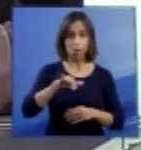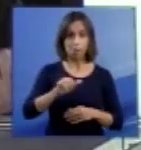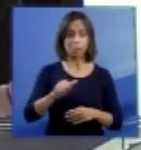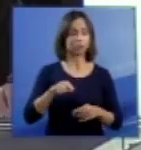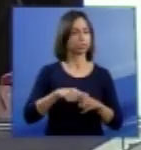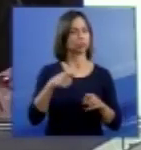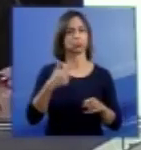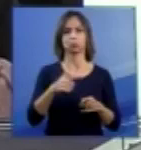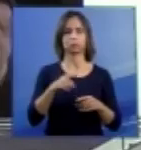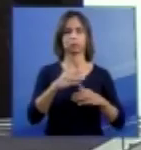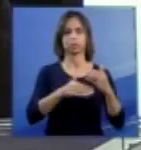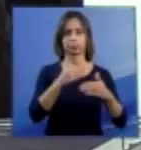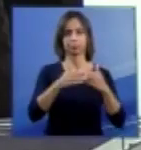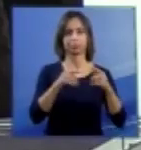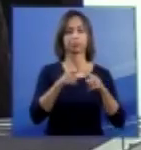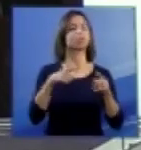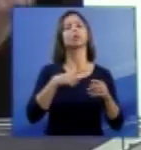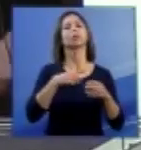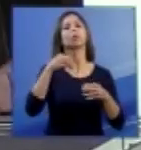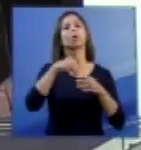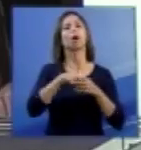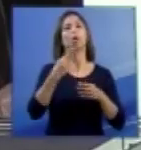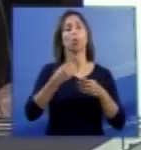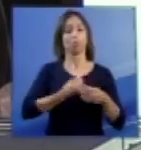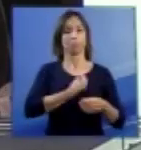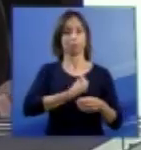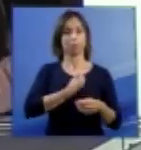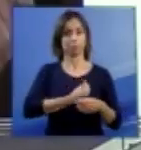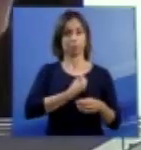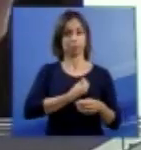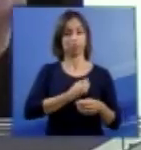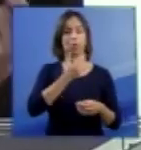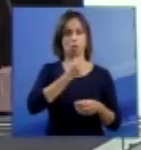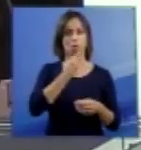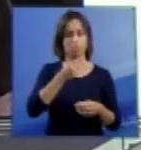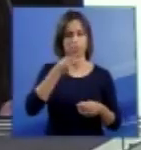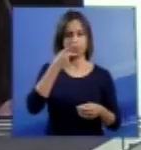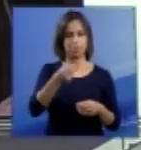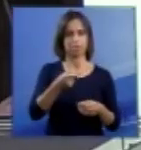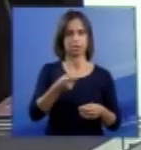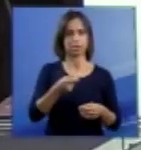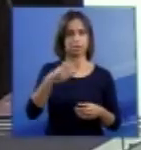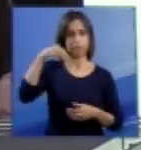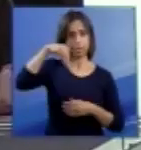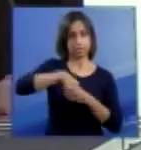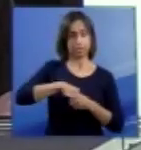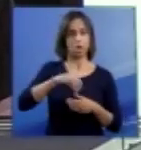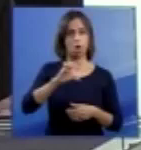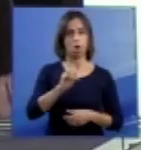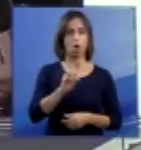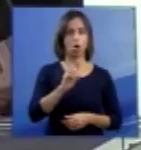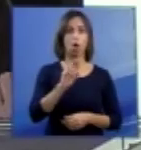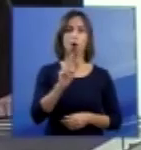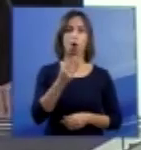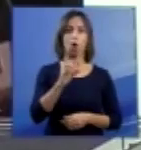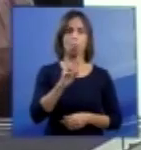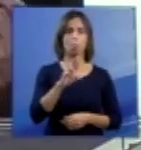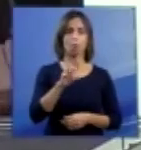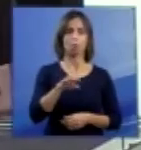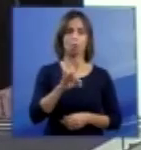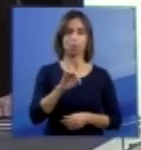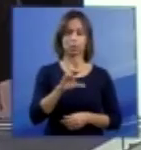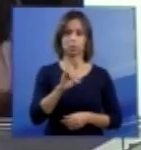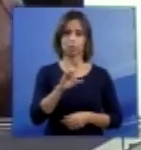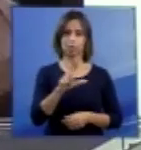funções biológicas. Em organismos vivos, diz ele, essa morfogênese é orientada por campos